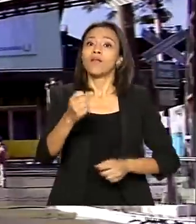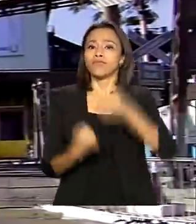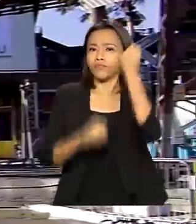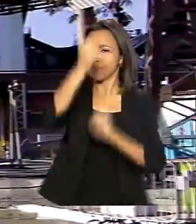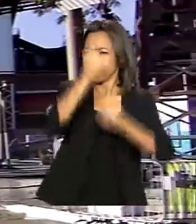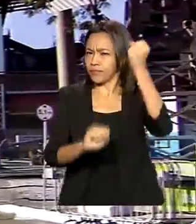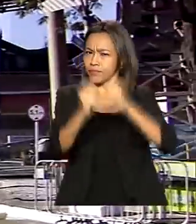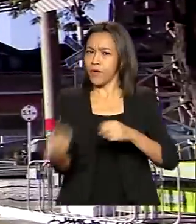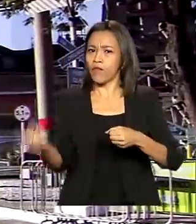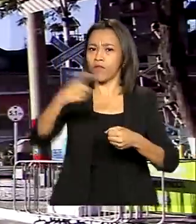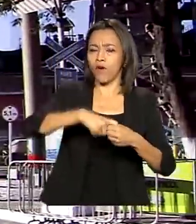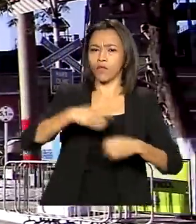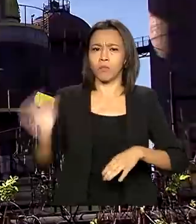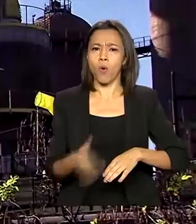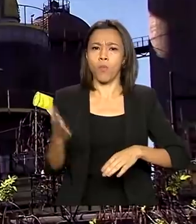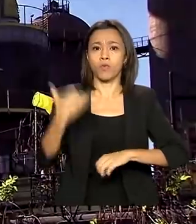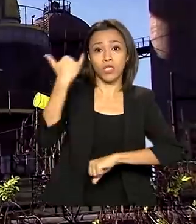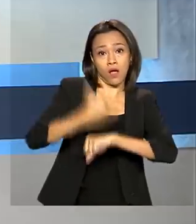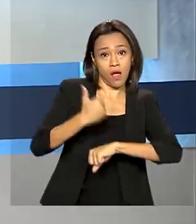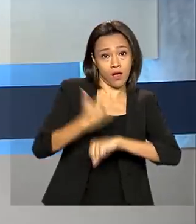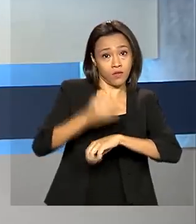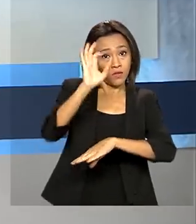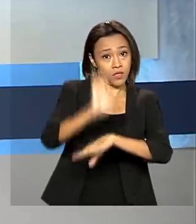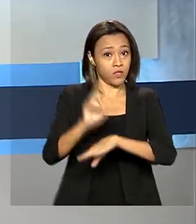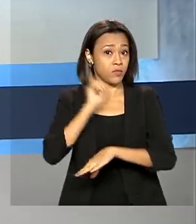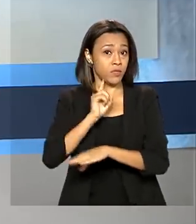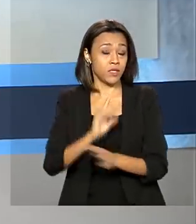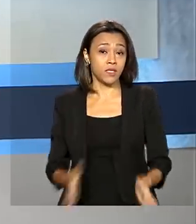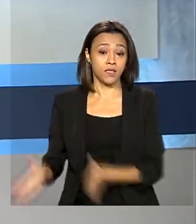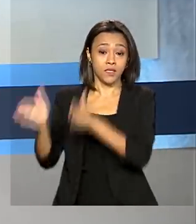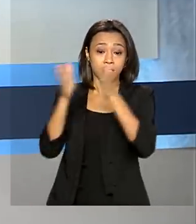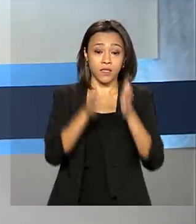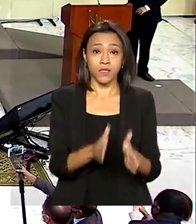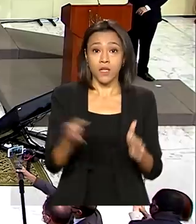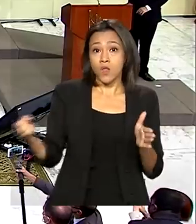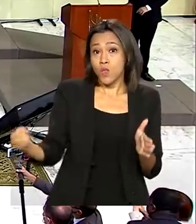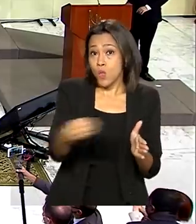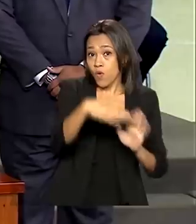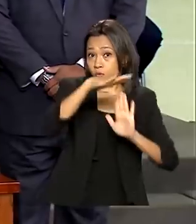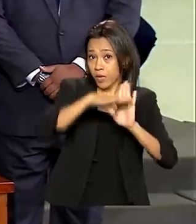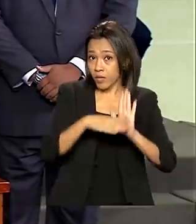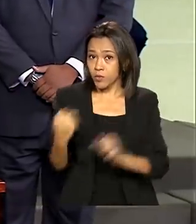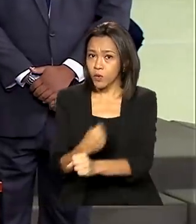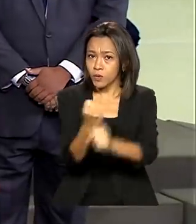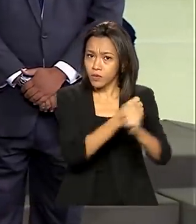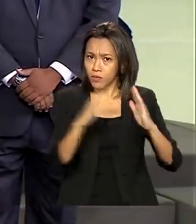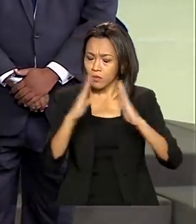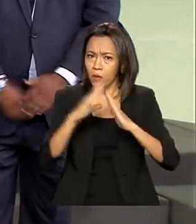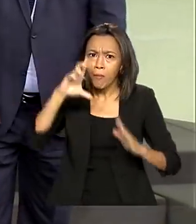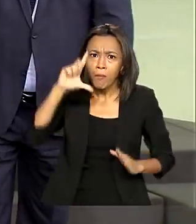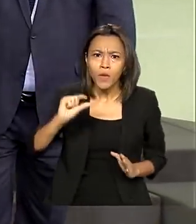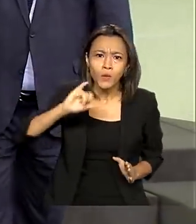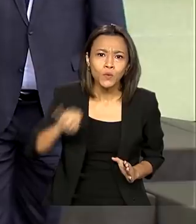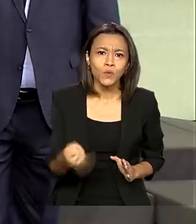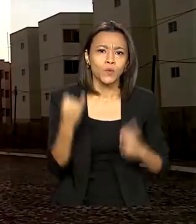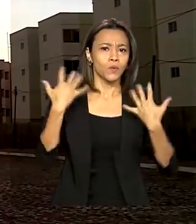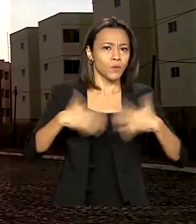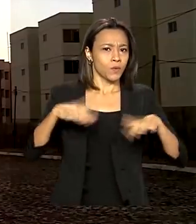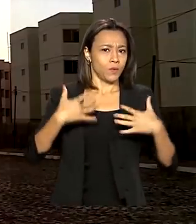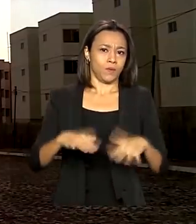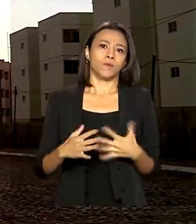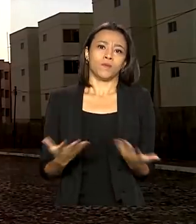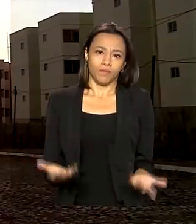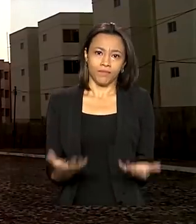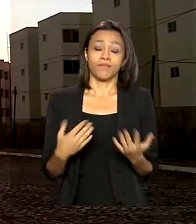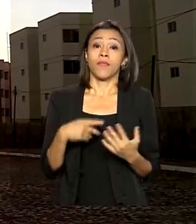produção de aço em Minas Gerais. Novo programa habitacional vai ter o menor juro da história para financiamentos.